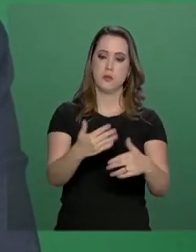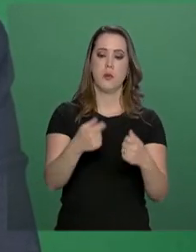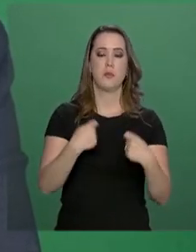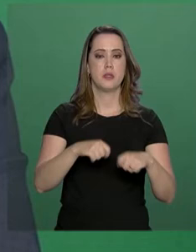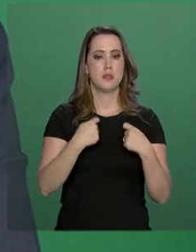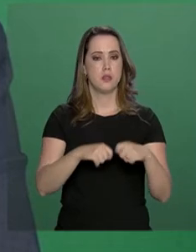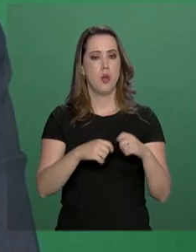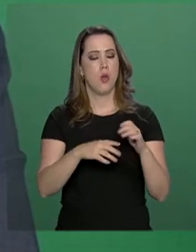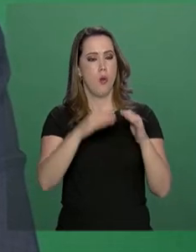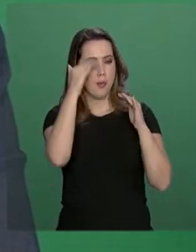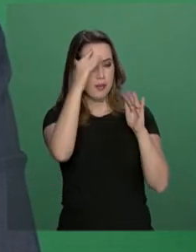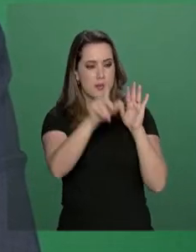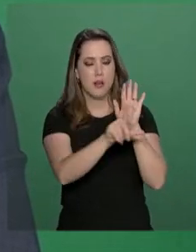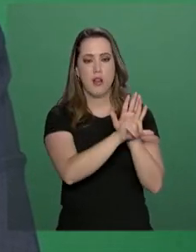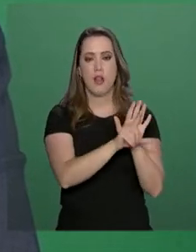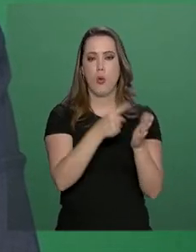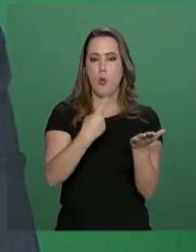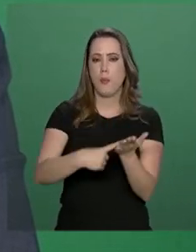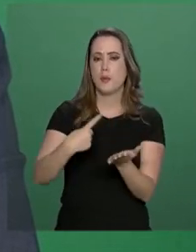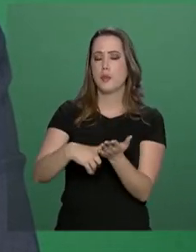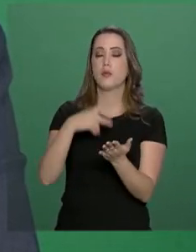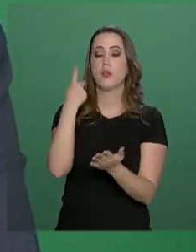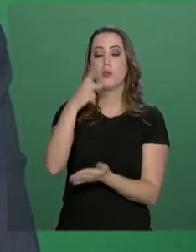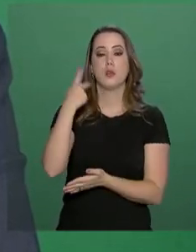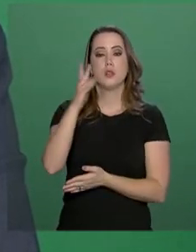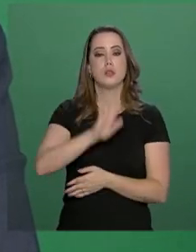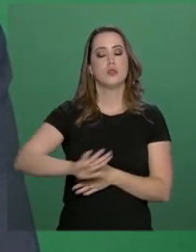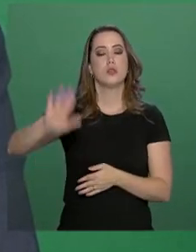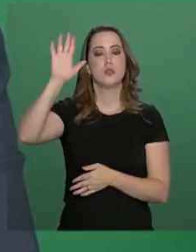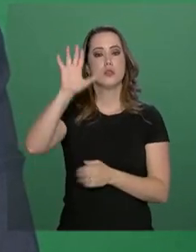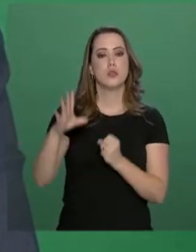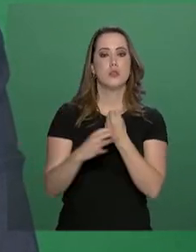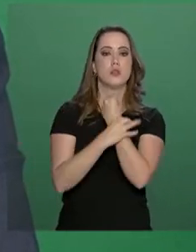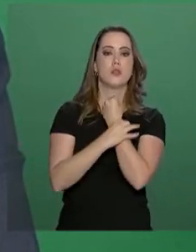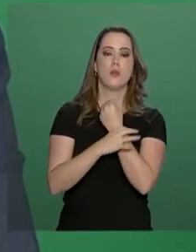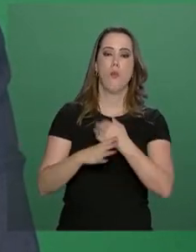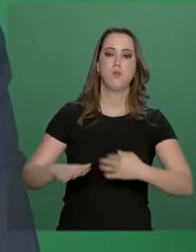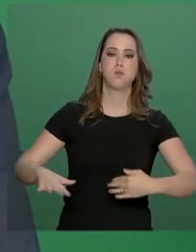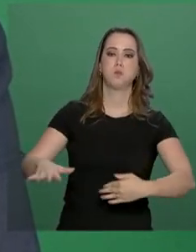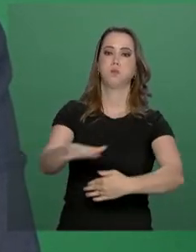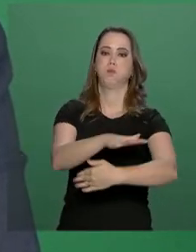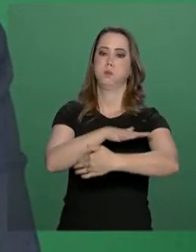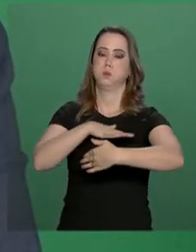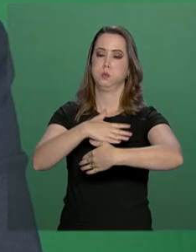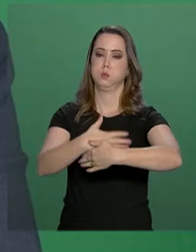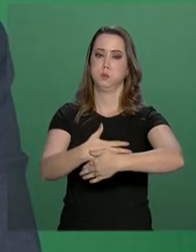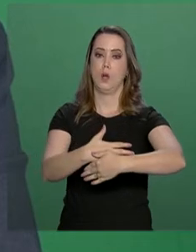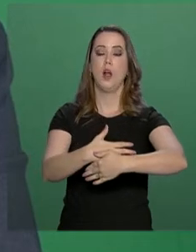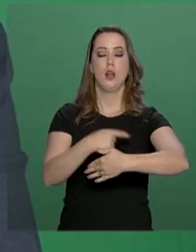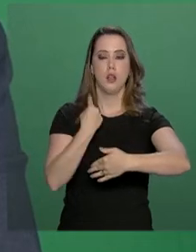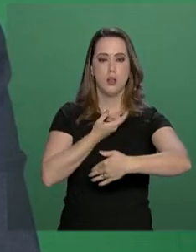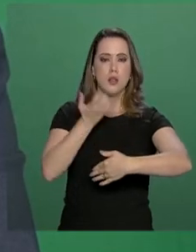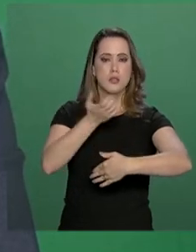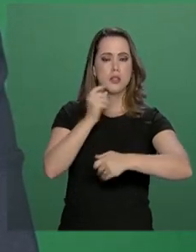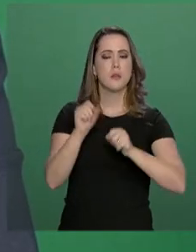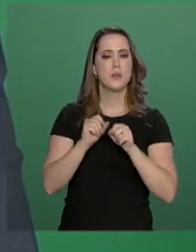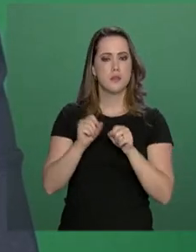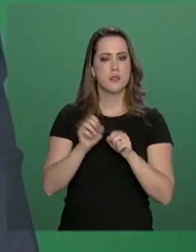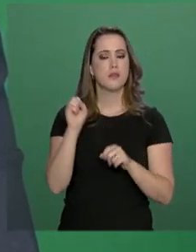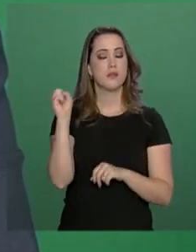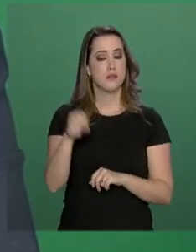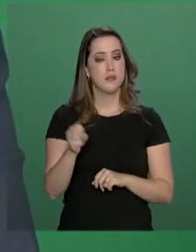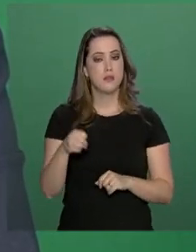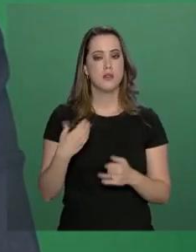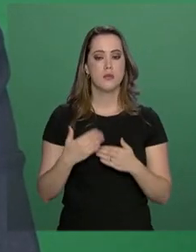a obrigação legal de zelar pelo cumprimento da política nacional de segurança de barragens. E é isso que pretendemos fazer e isso que